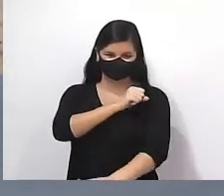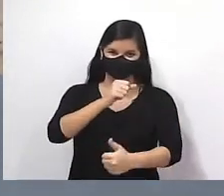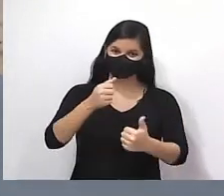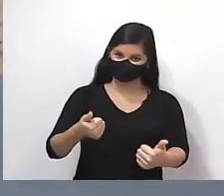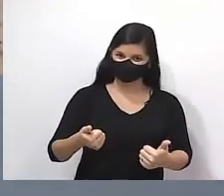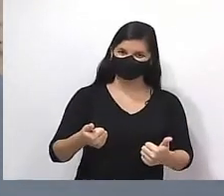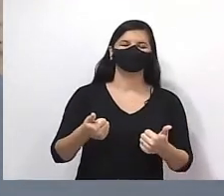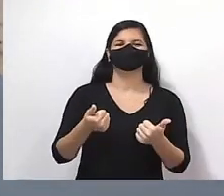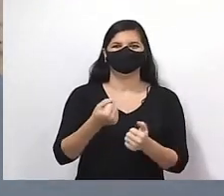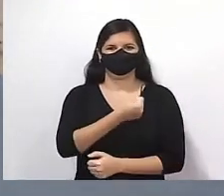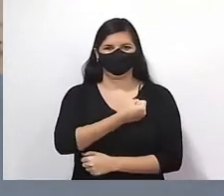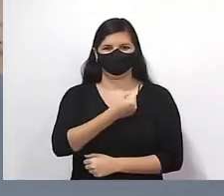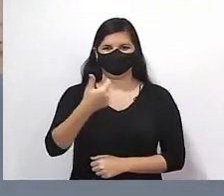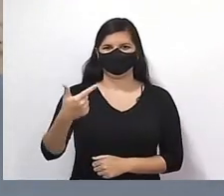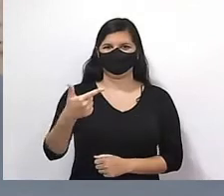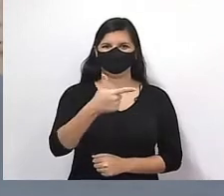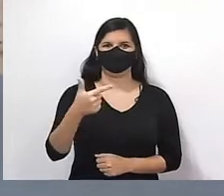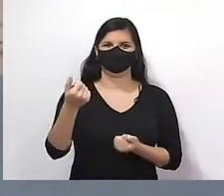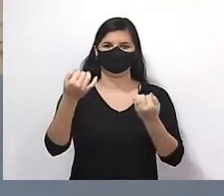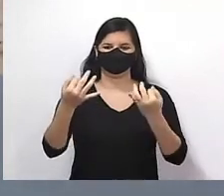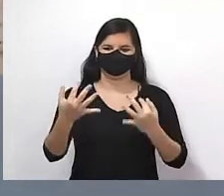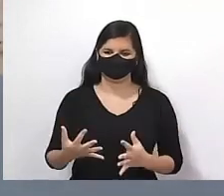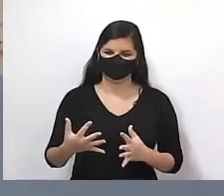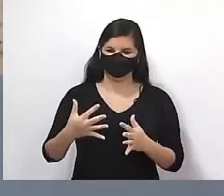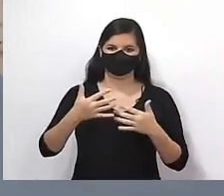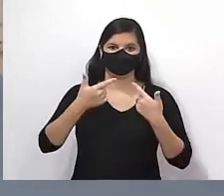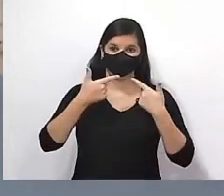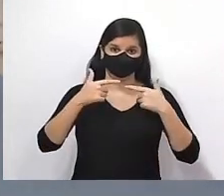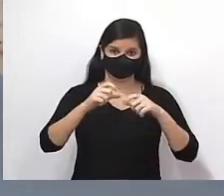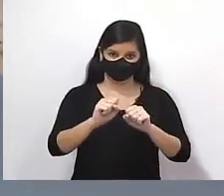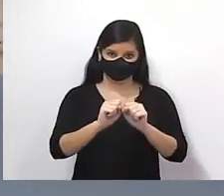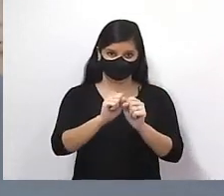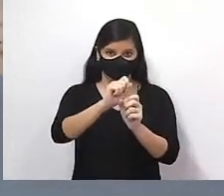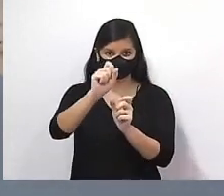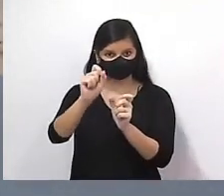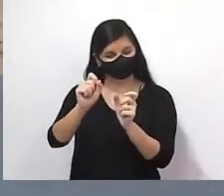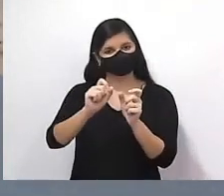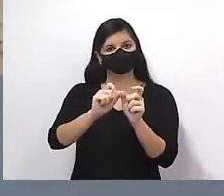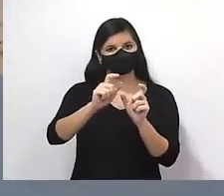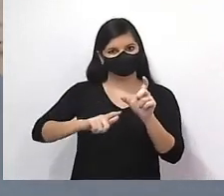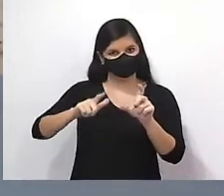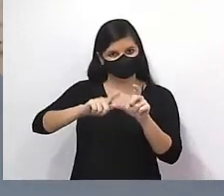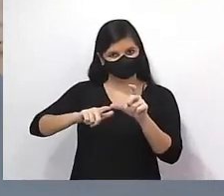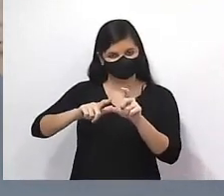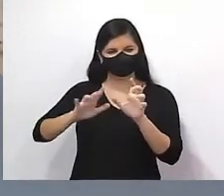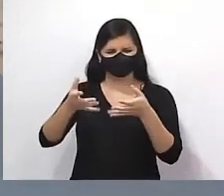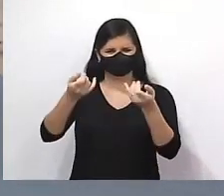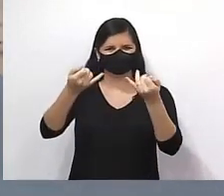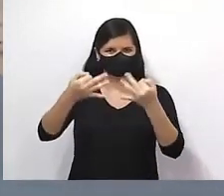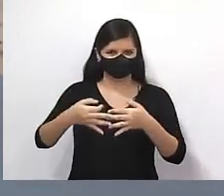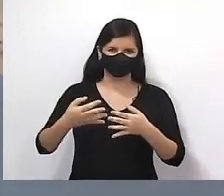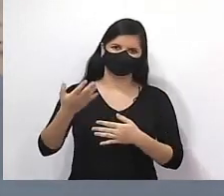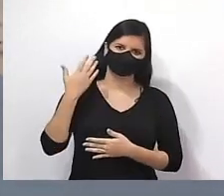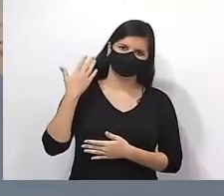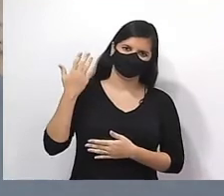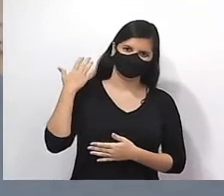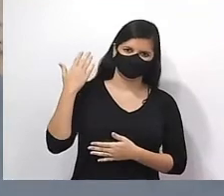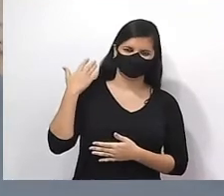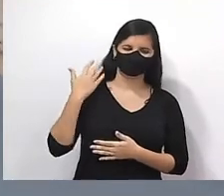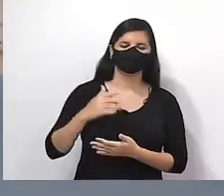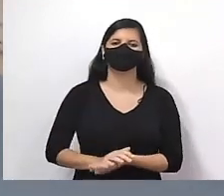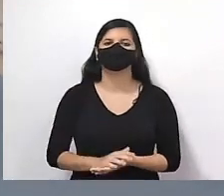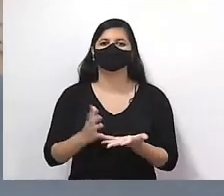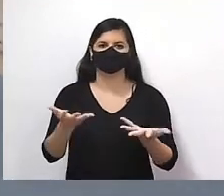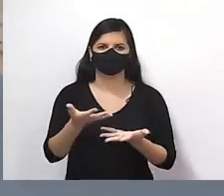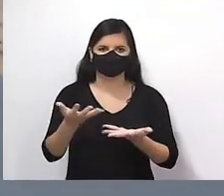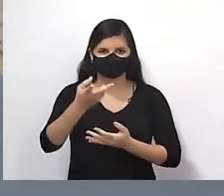aí, aula de número 22, a gente vai falar sobre linguagens alfébricas, já falei um pouquinho sobre isso, nas aulas anteriores a gente